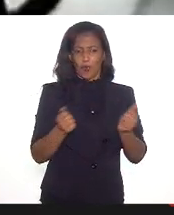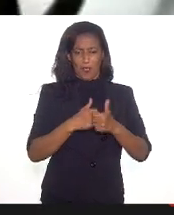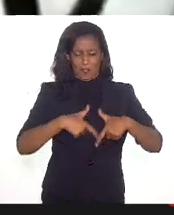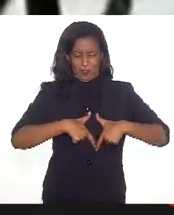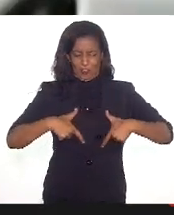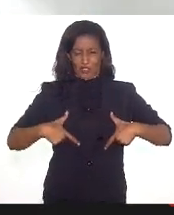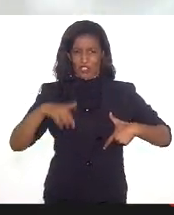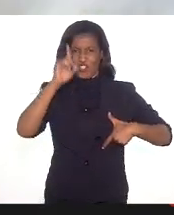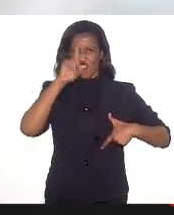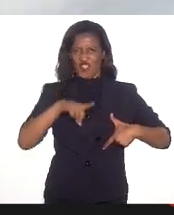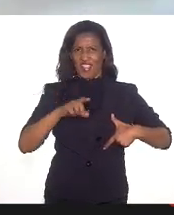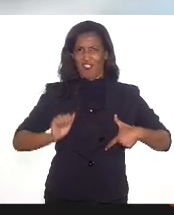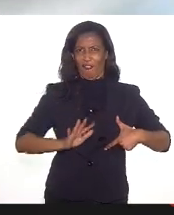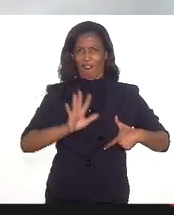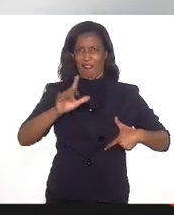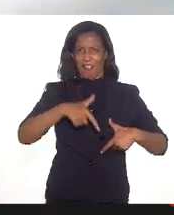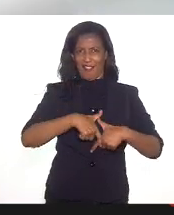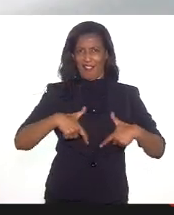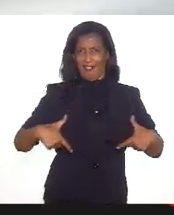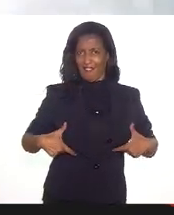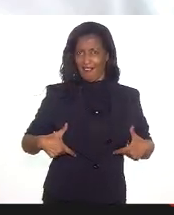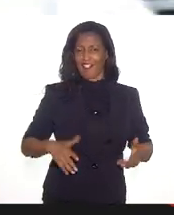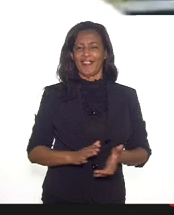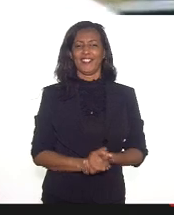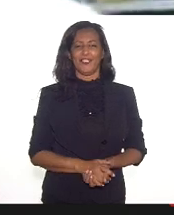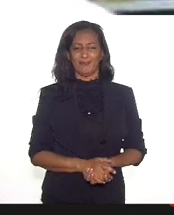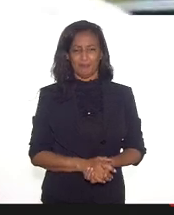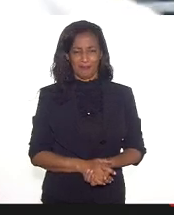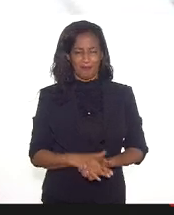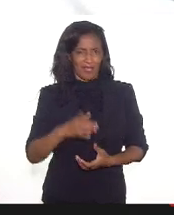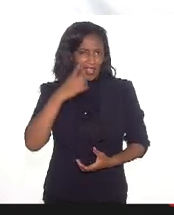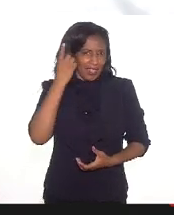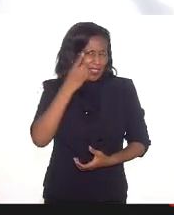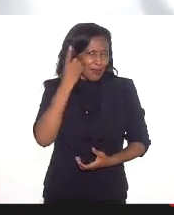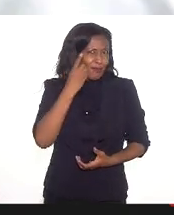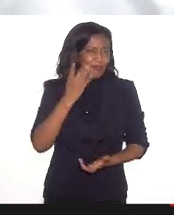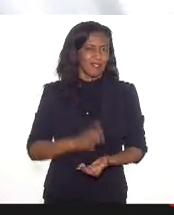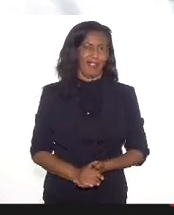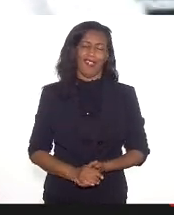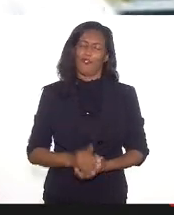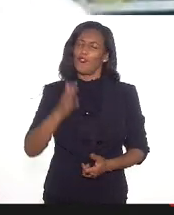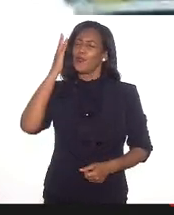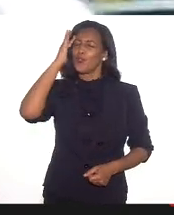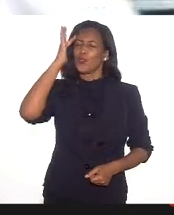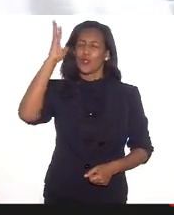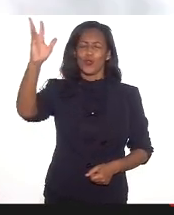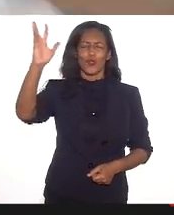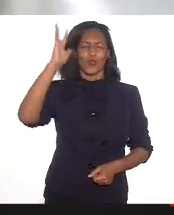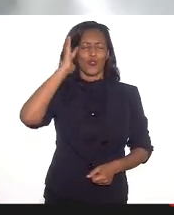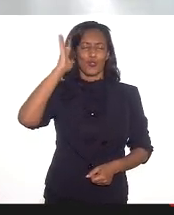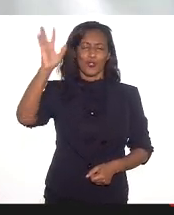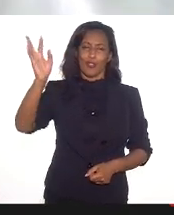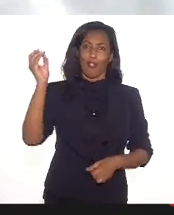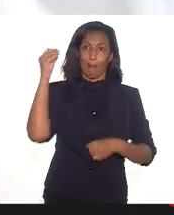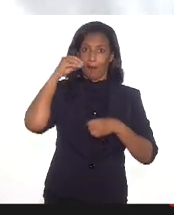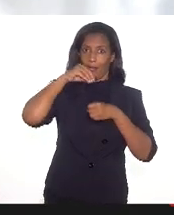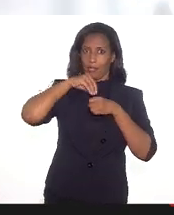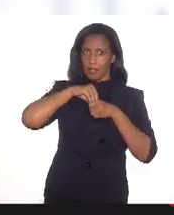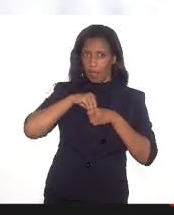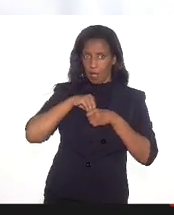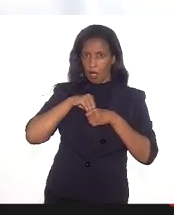à Favela, que fizemos lá, deputada, que foi um evento, foi um sonho, mas dentro da